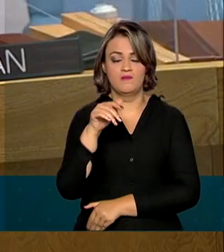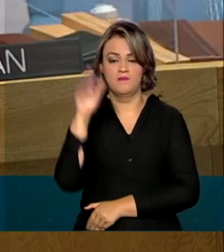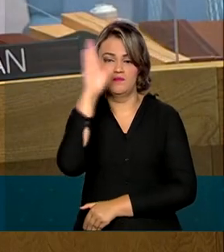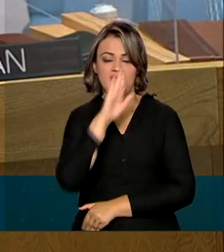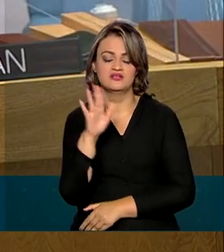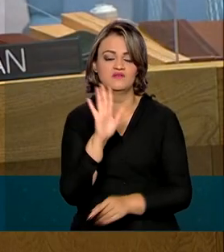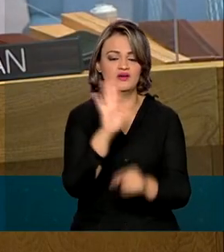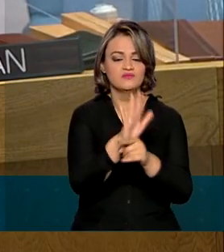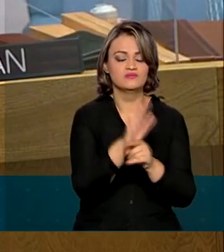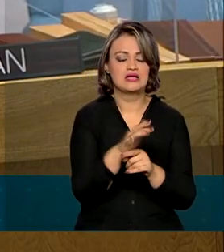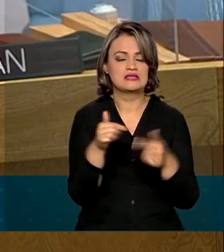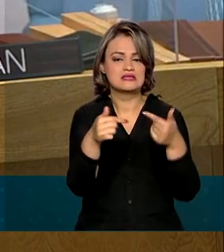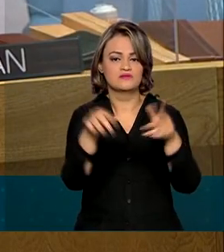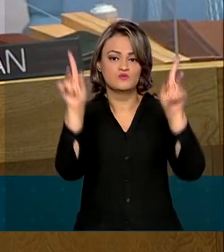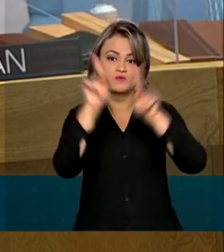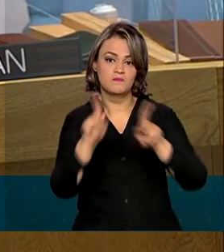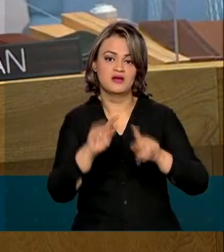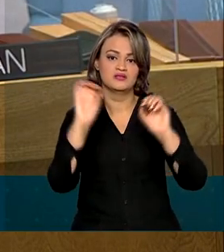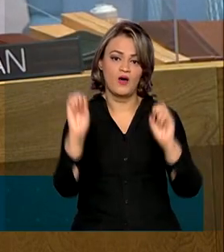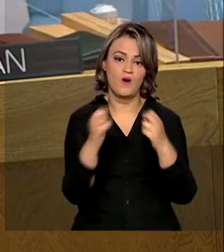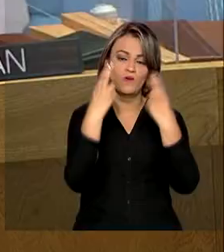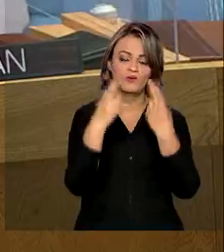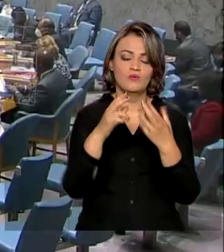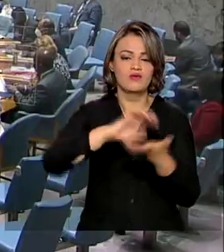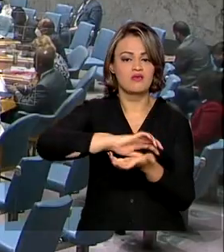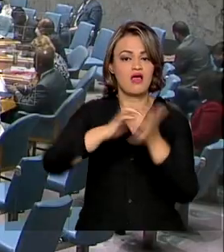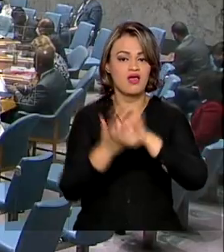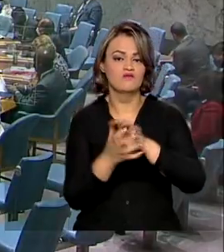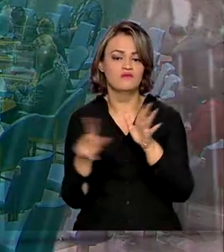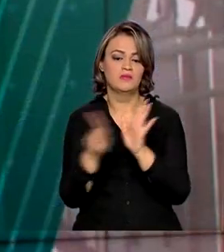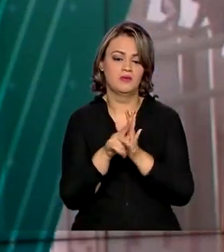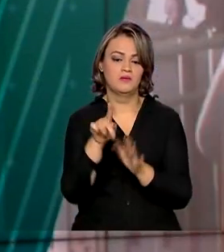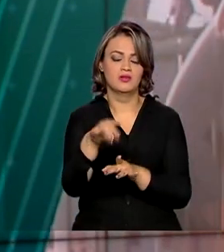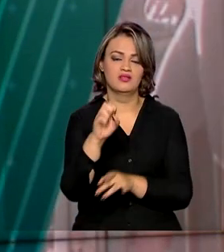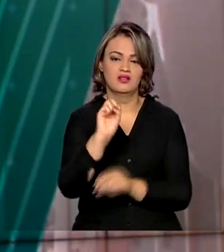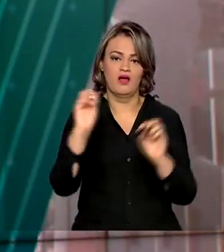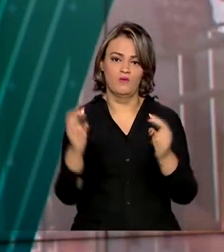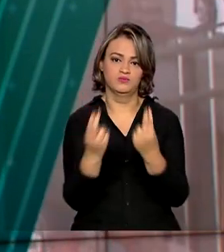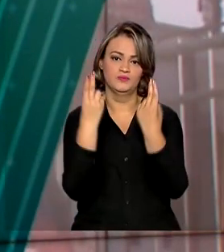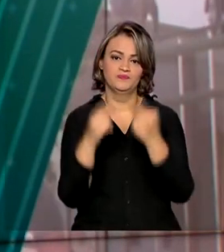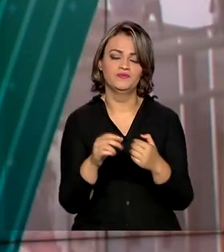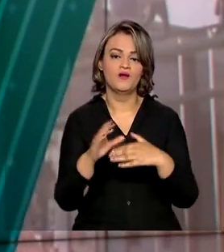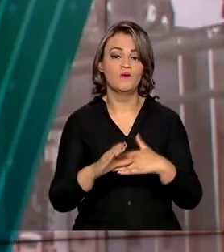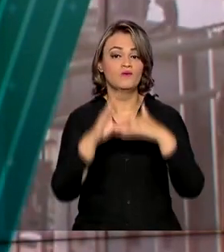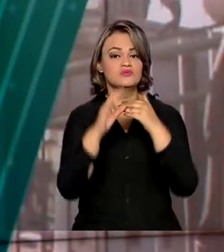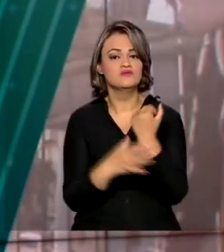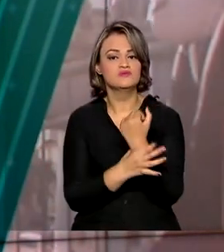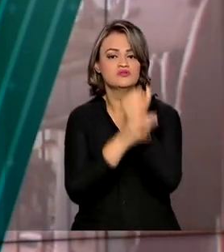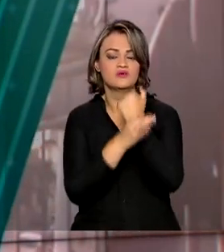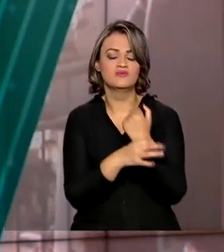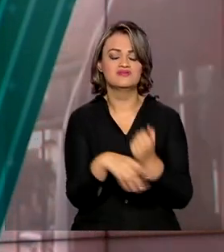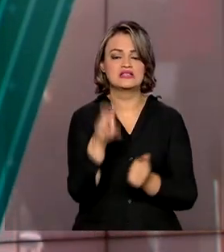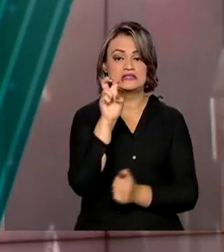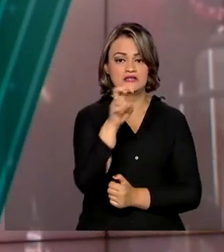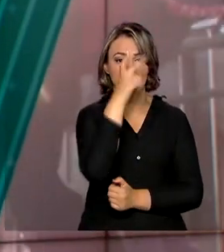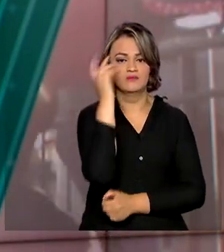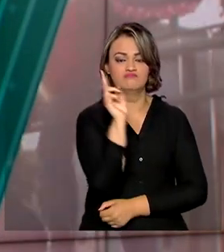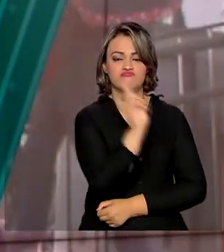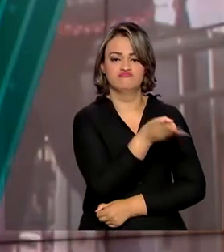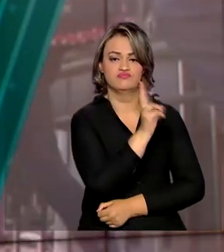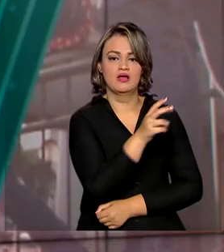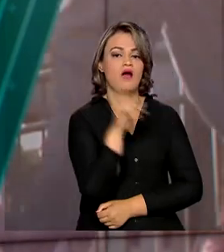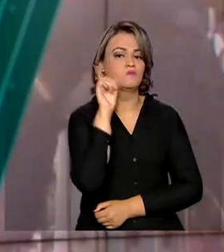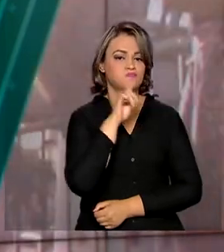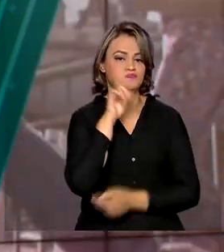as missões de paz das Nações Unidas e a reforma da própria ONU. O Conselho de Segurança é formado por cinco membros permanentes,